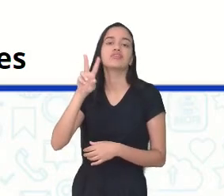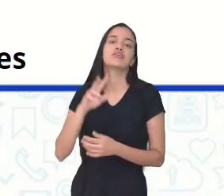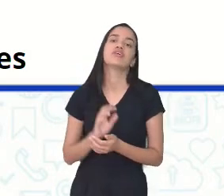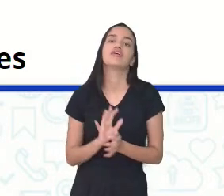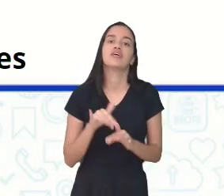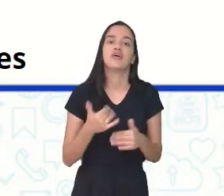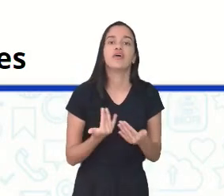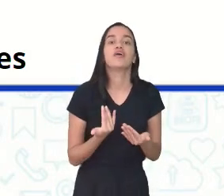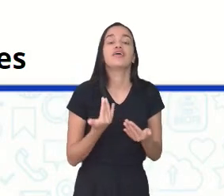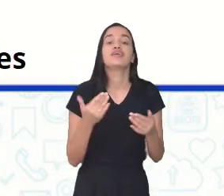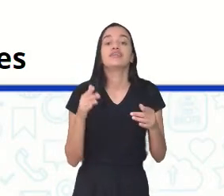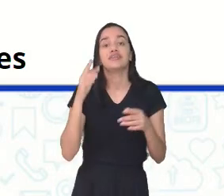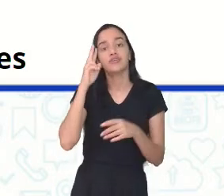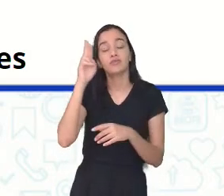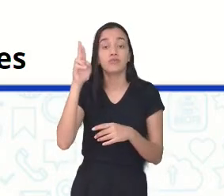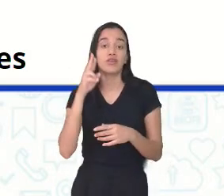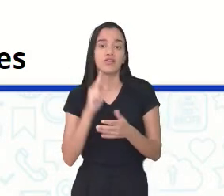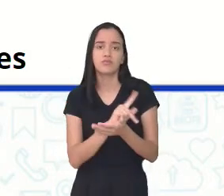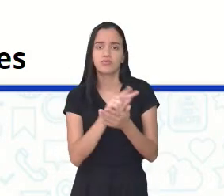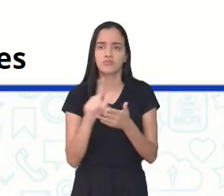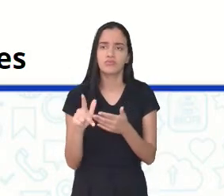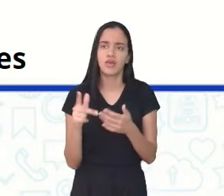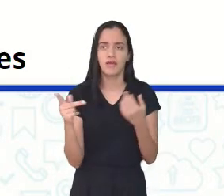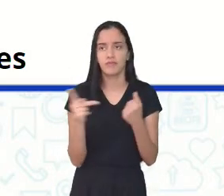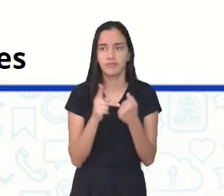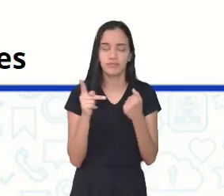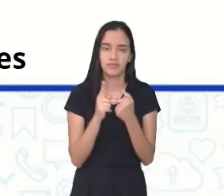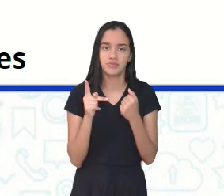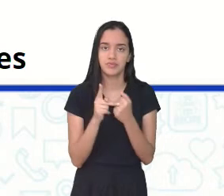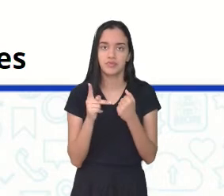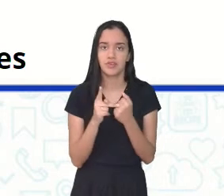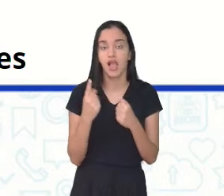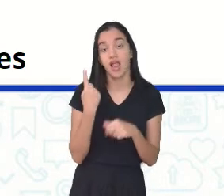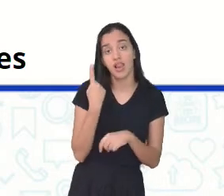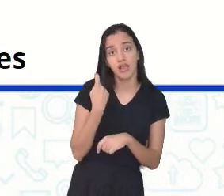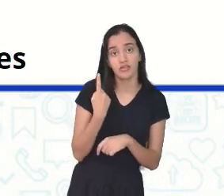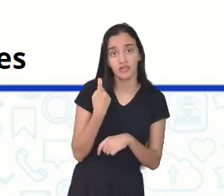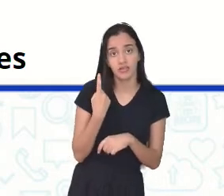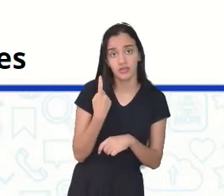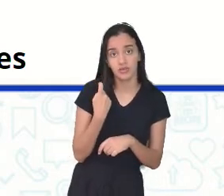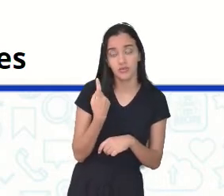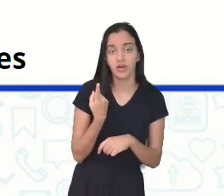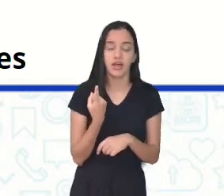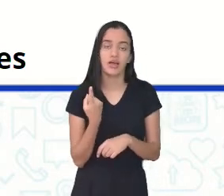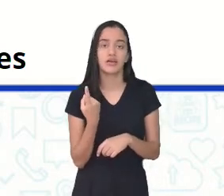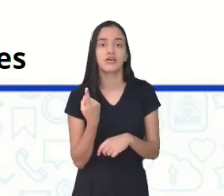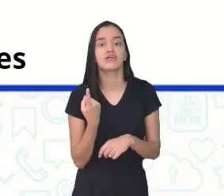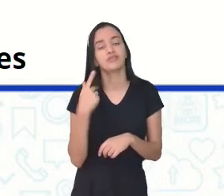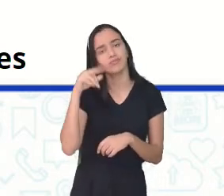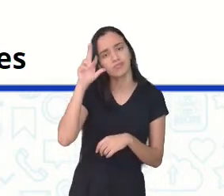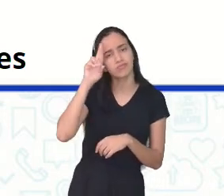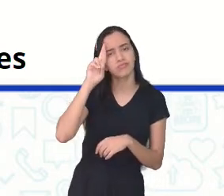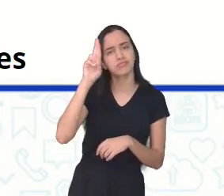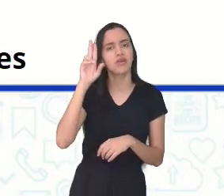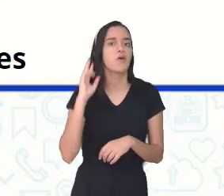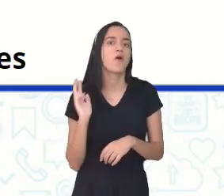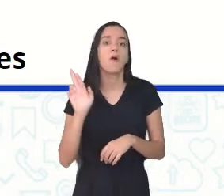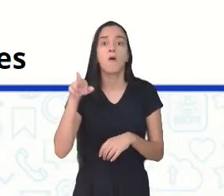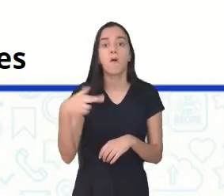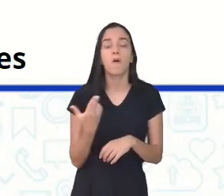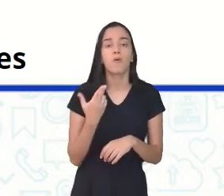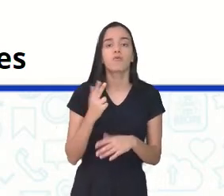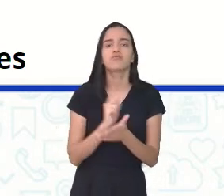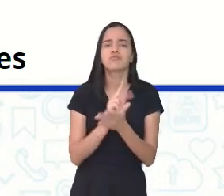autoridades e outros, não é? Pronomes de abreviaturas, não é? Singular, não é? No emprego de o senhor ou os